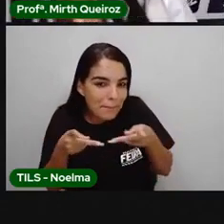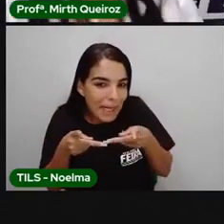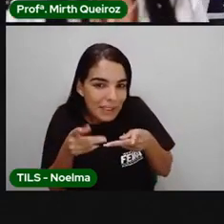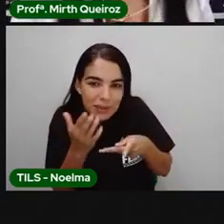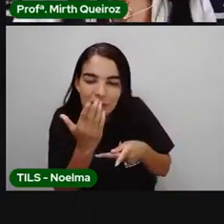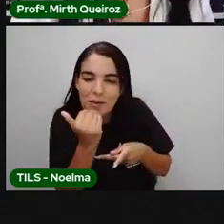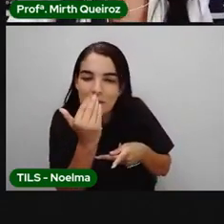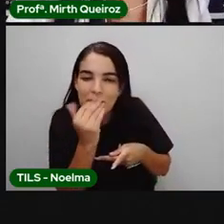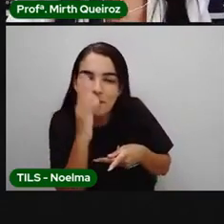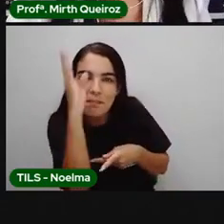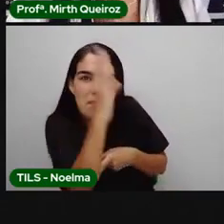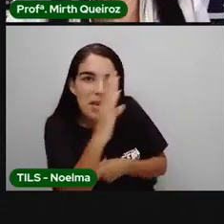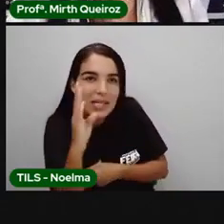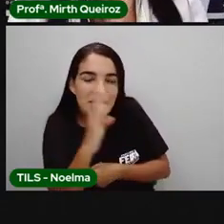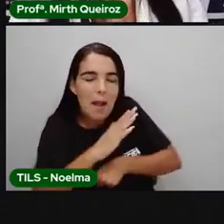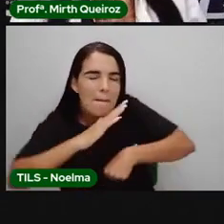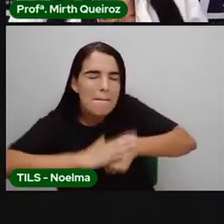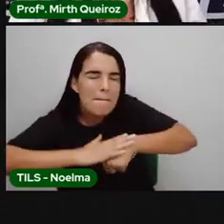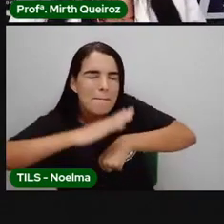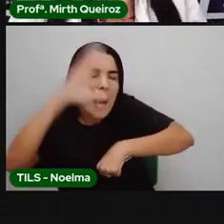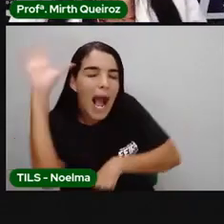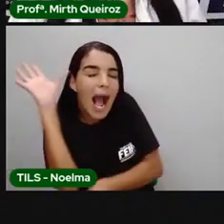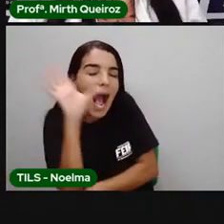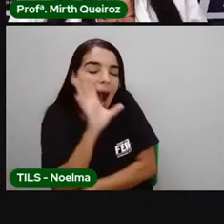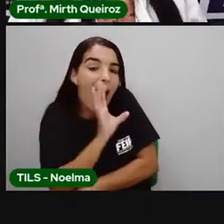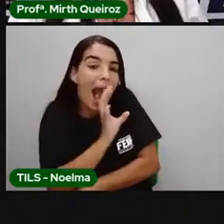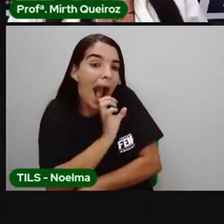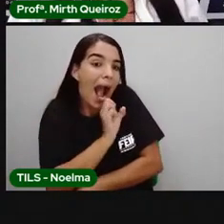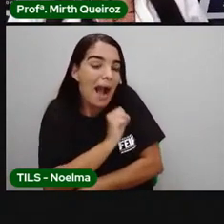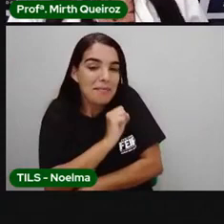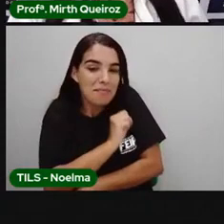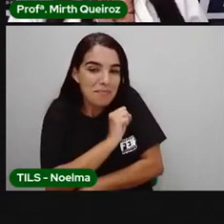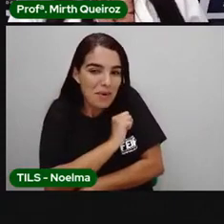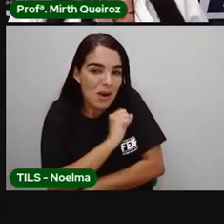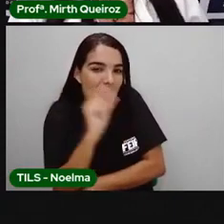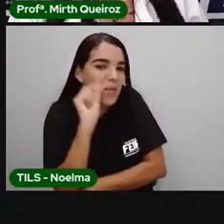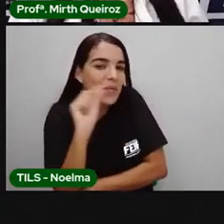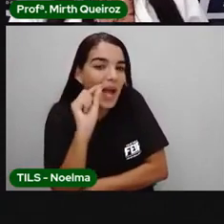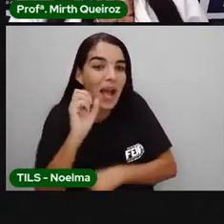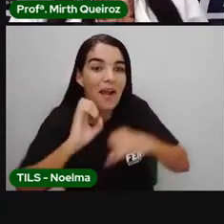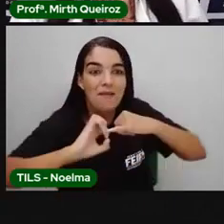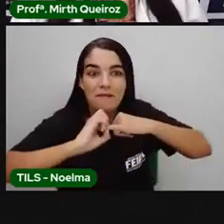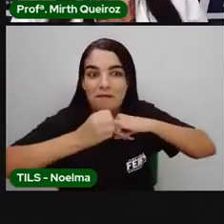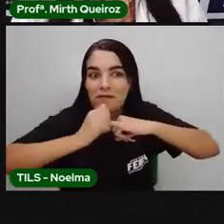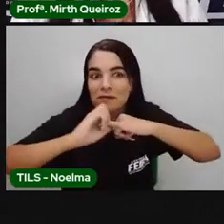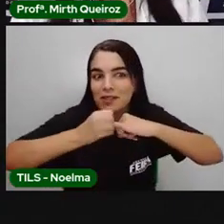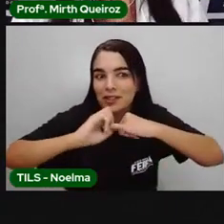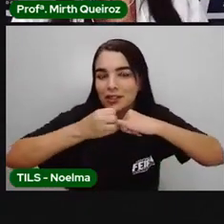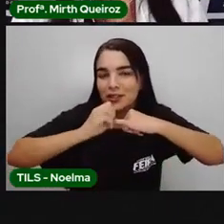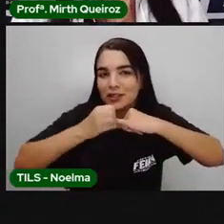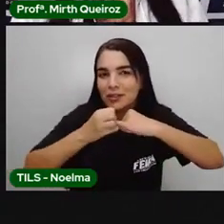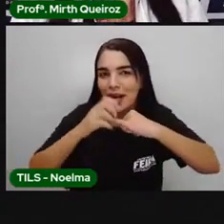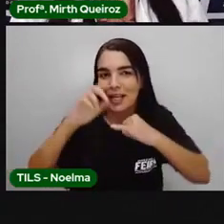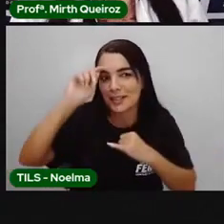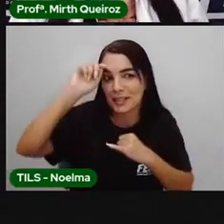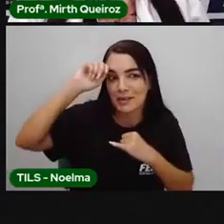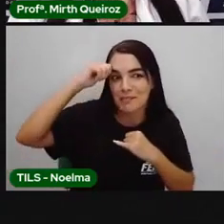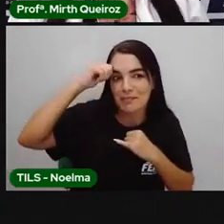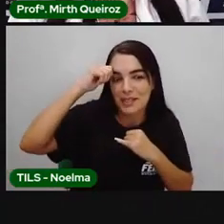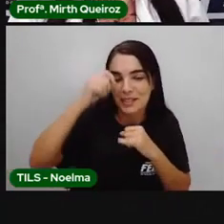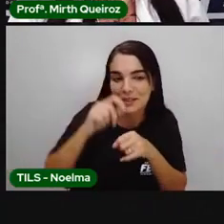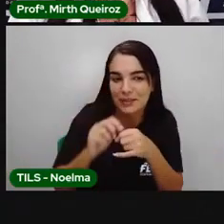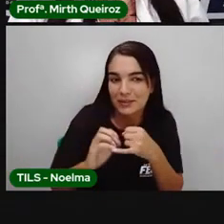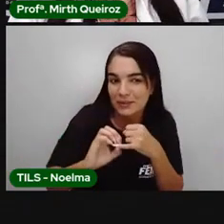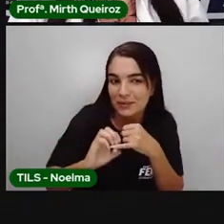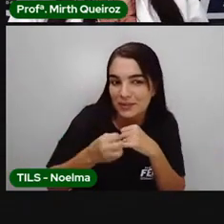amados, né? E que eu tenho certeza que muita gente não sabia a história desse prato, que é a feijoada. A feijoada,